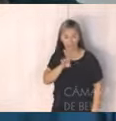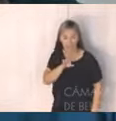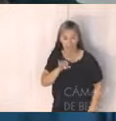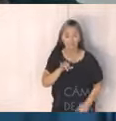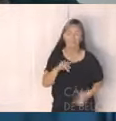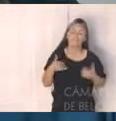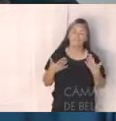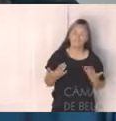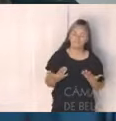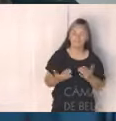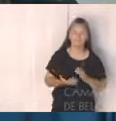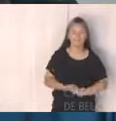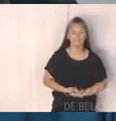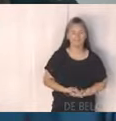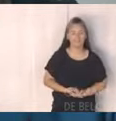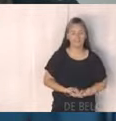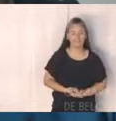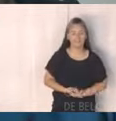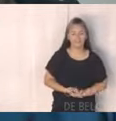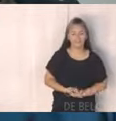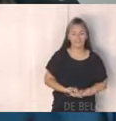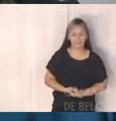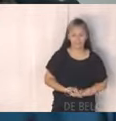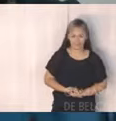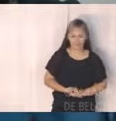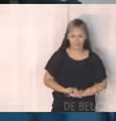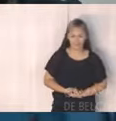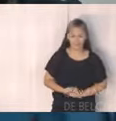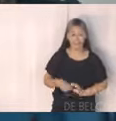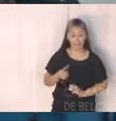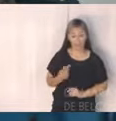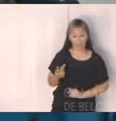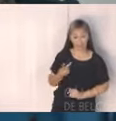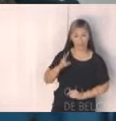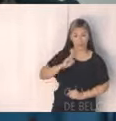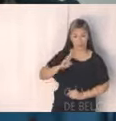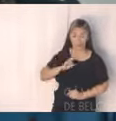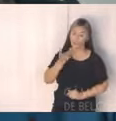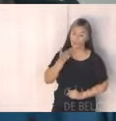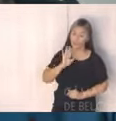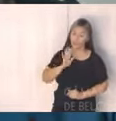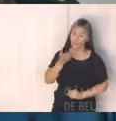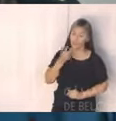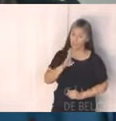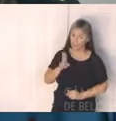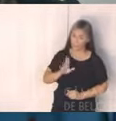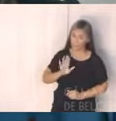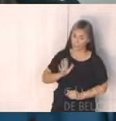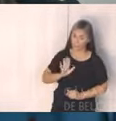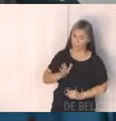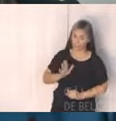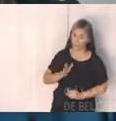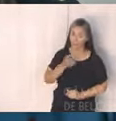vereador Braulio Dolinara também está conosco. Os dois vereadores que eu já identifiquei que estão conosco aqui. Bom